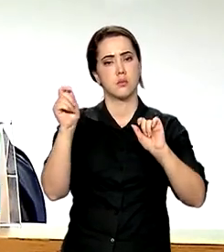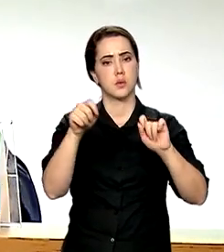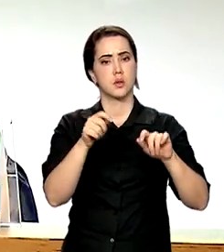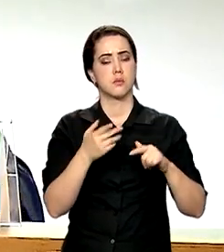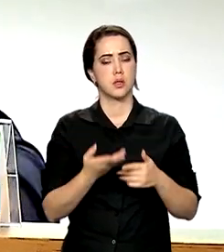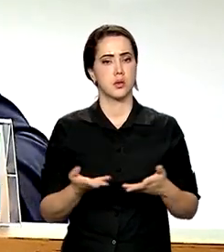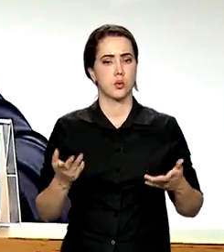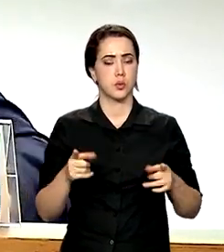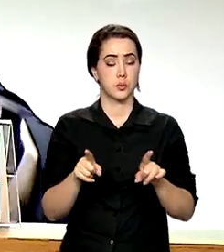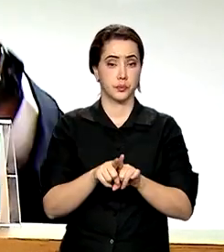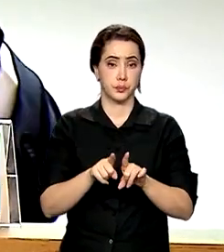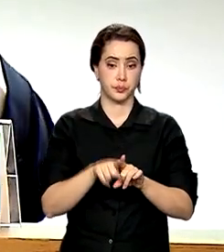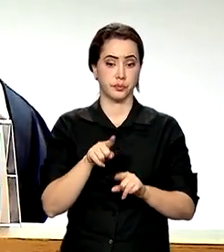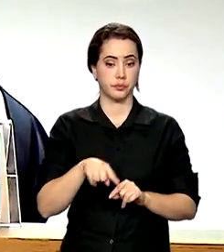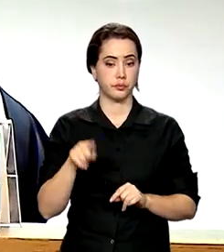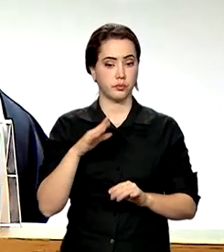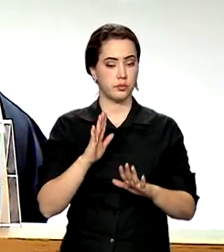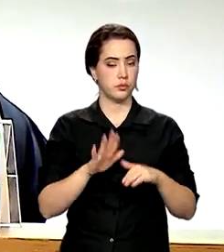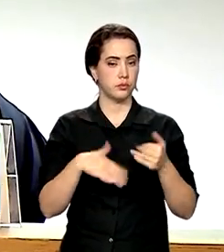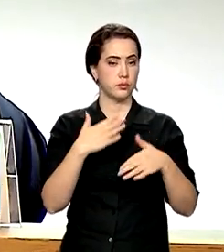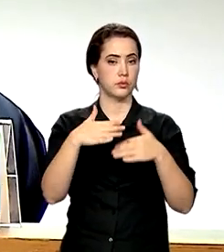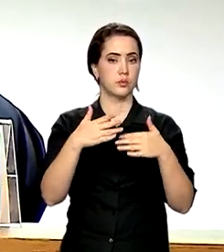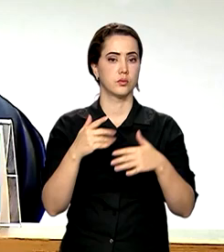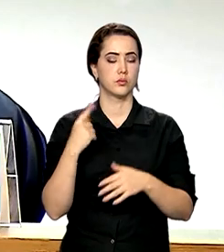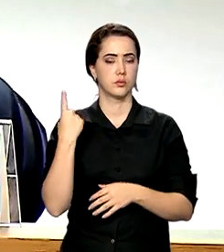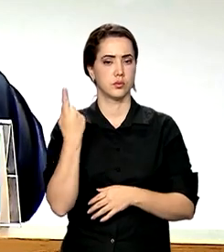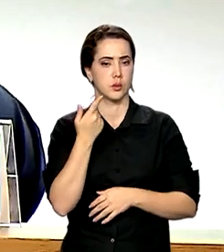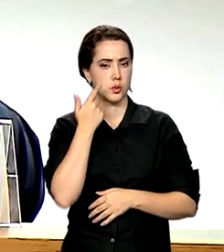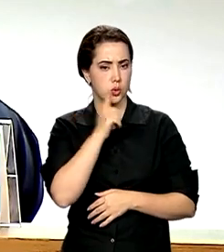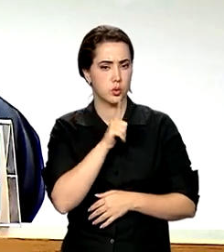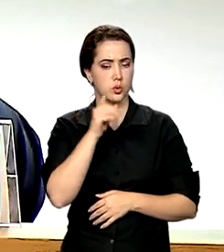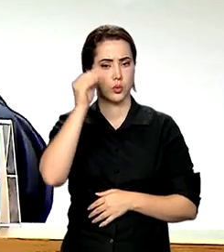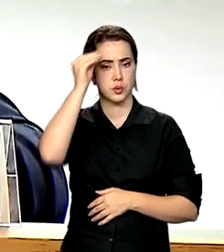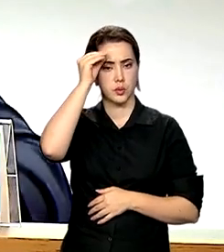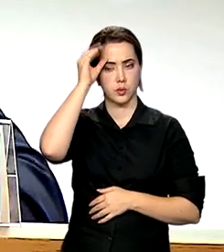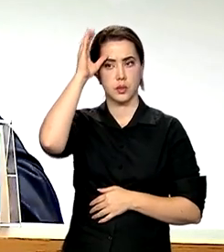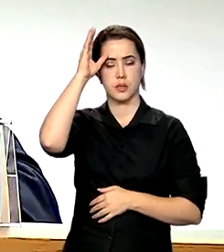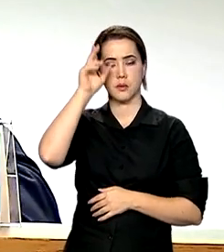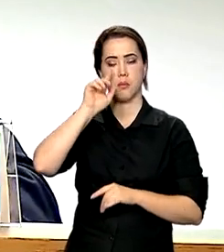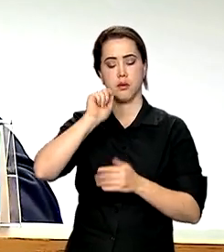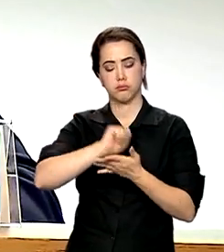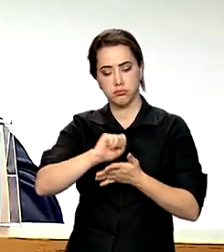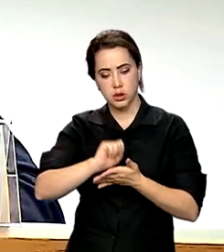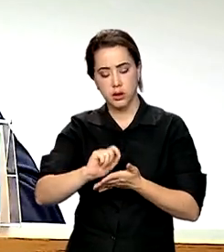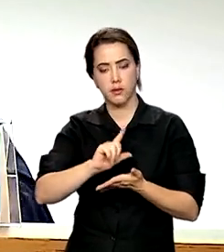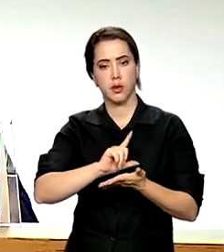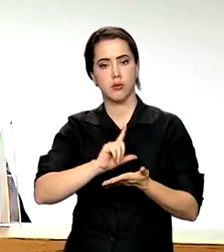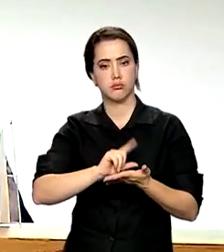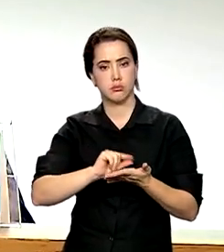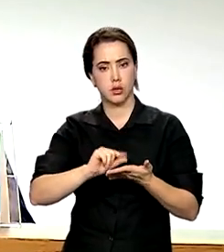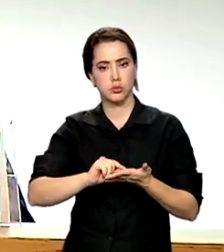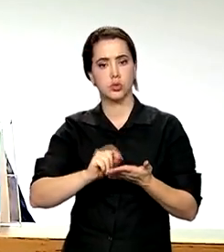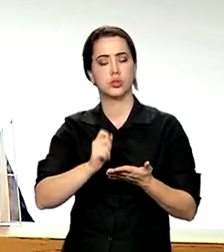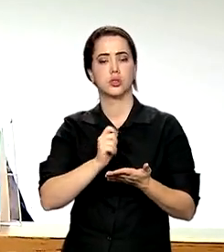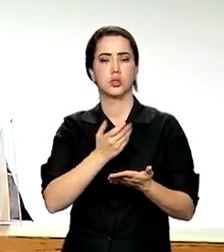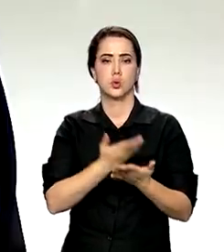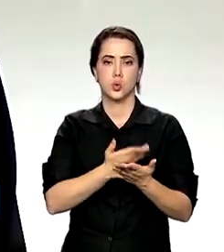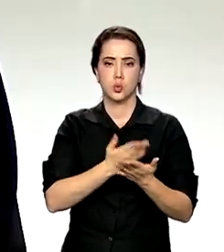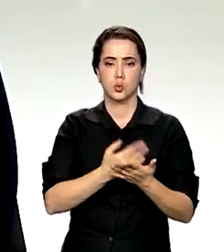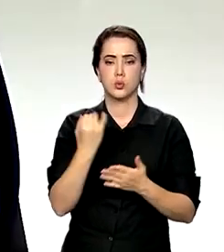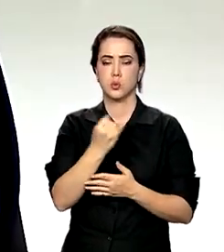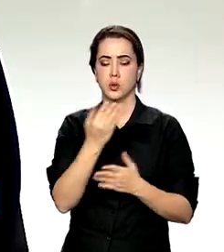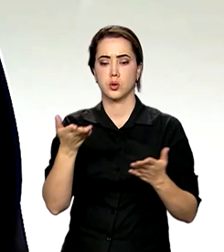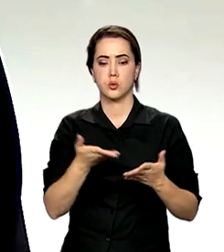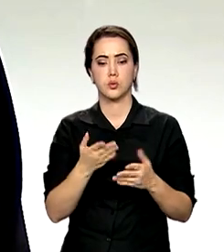também avançarmos com o conhecimento e publicarmos um estudo tão importante como o de hoje.